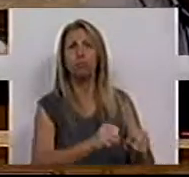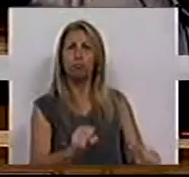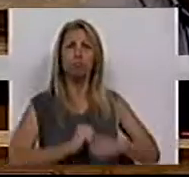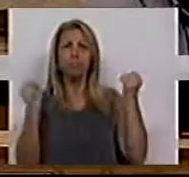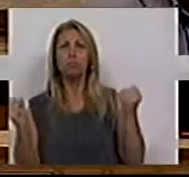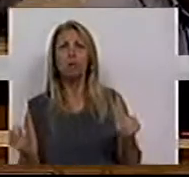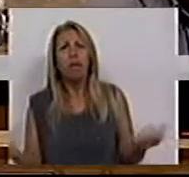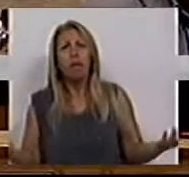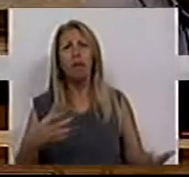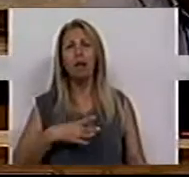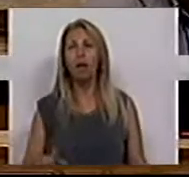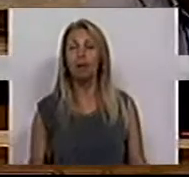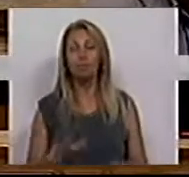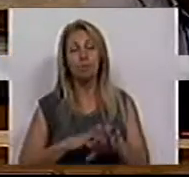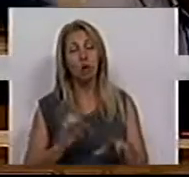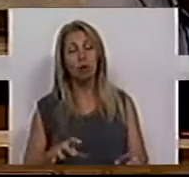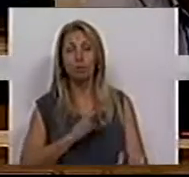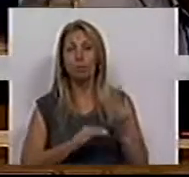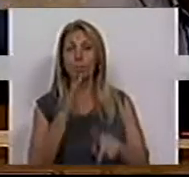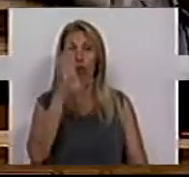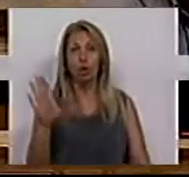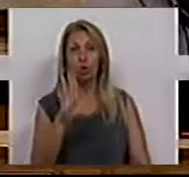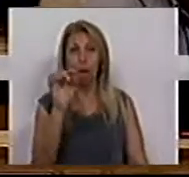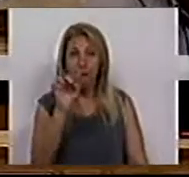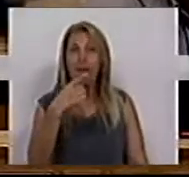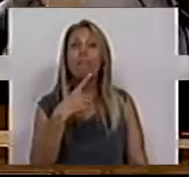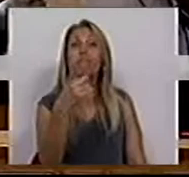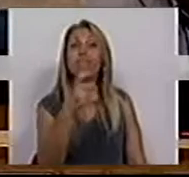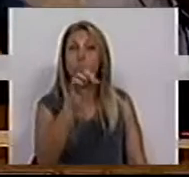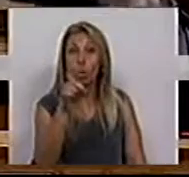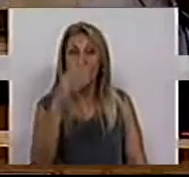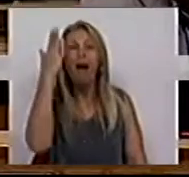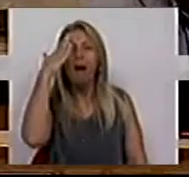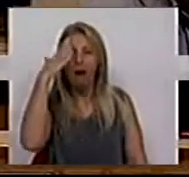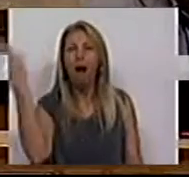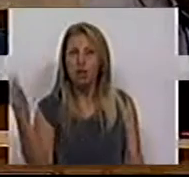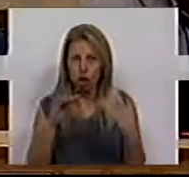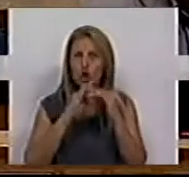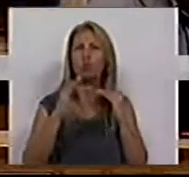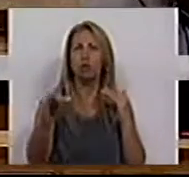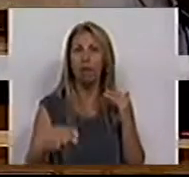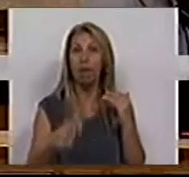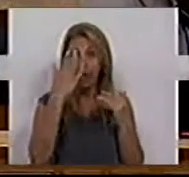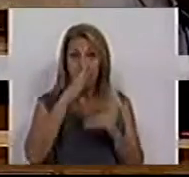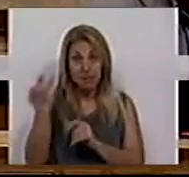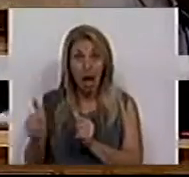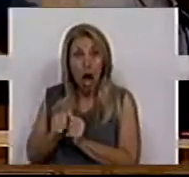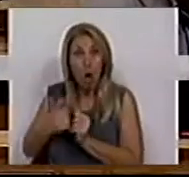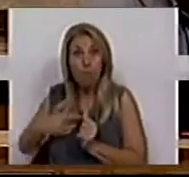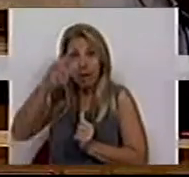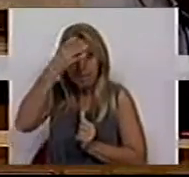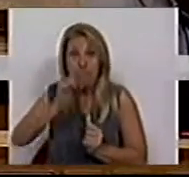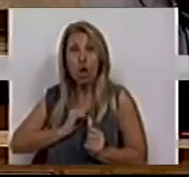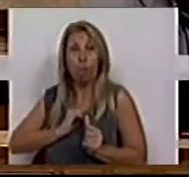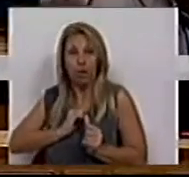Ramos, era esta a questão que eu queria deixar. Se acha que isto é sustentável e se me acompanha, tenho a certeza que sim,